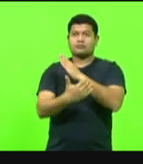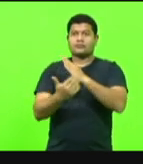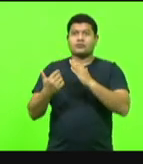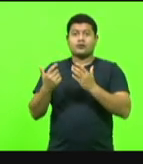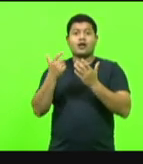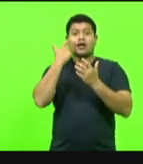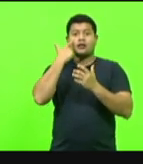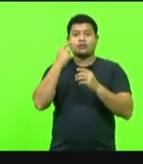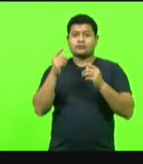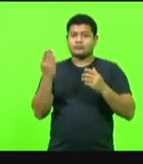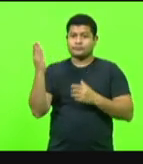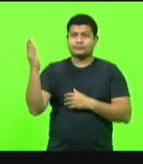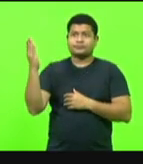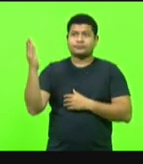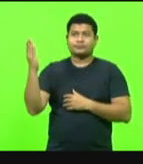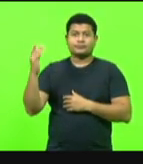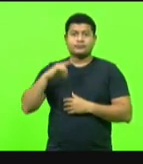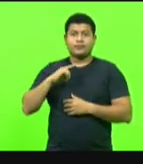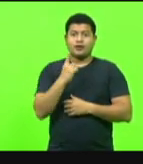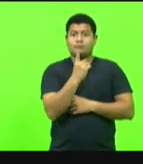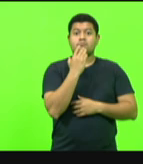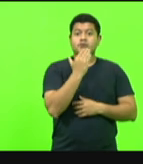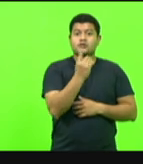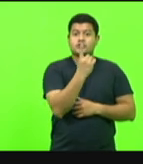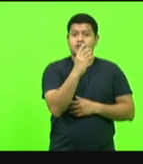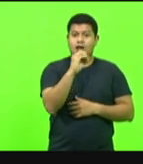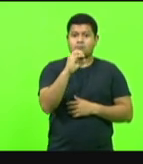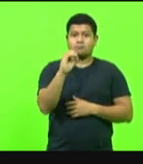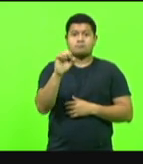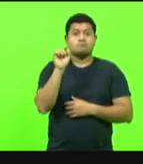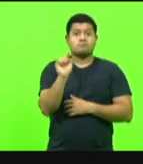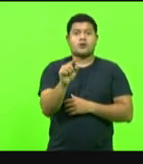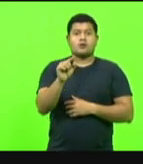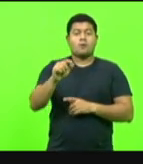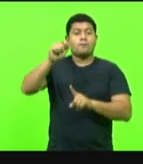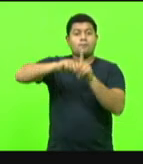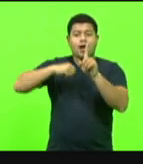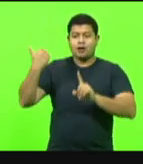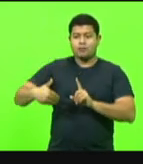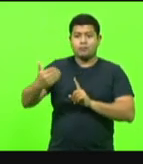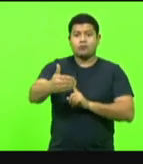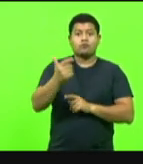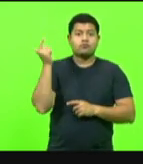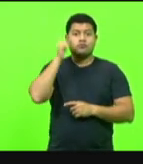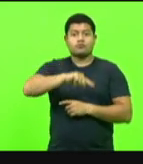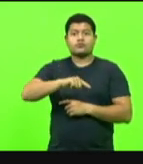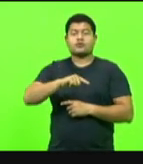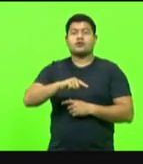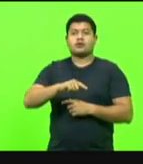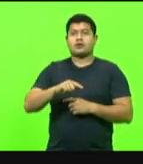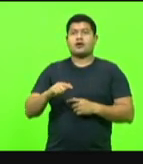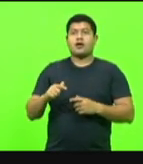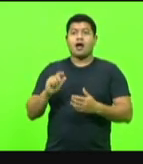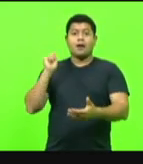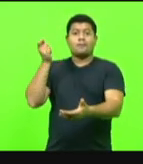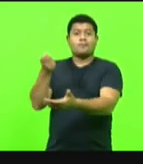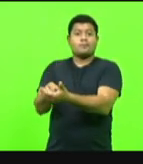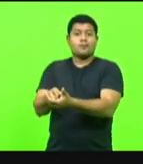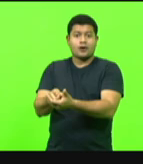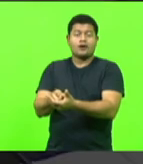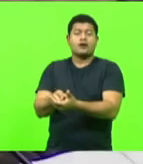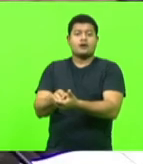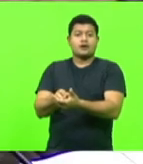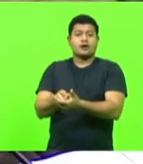pedindo 100 mil reais por mês para conseguir fazer frente, pagar a